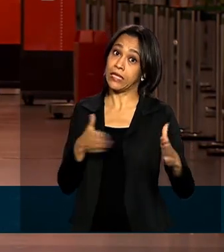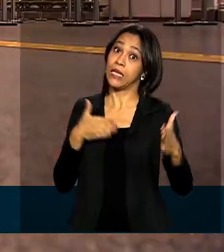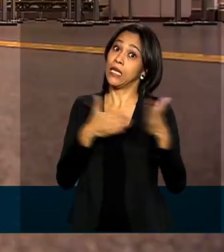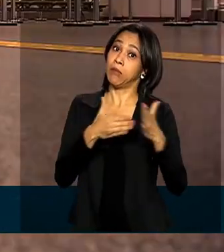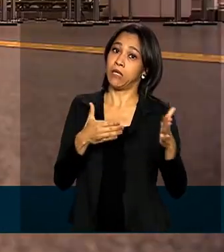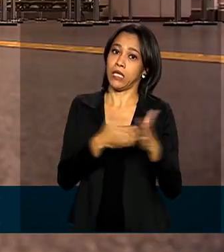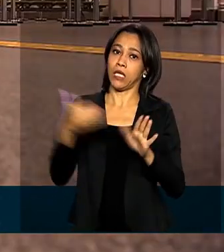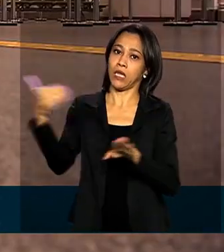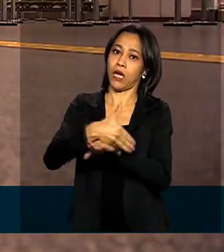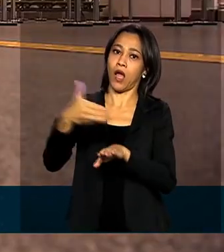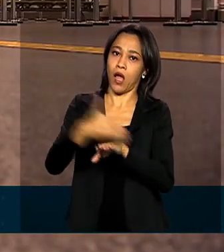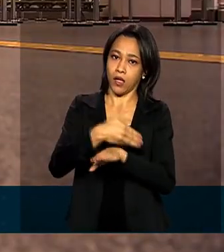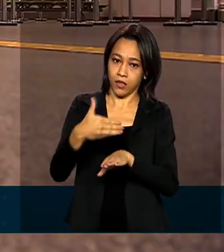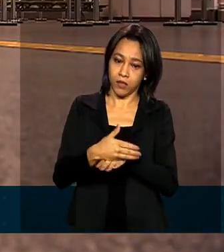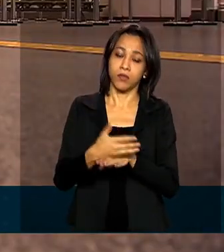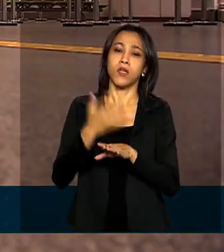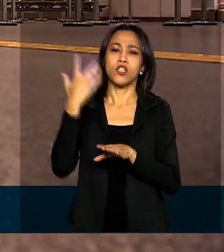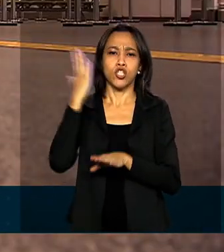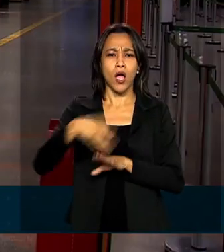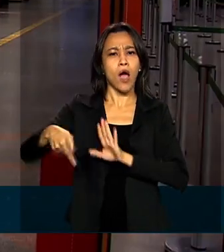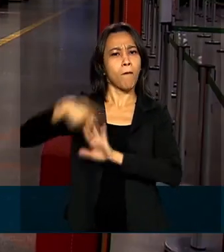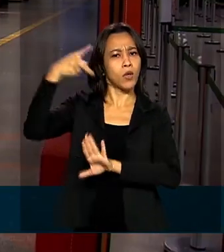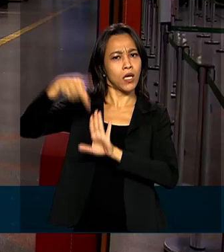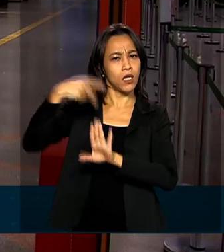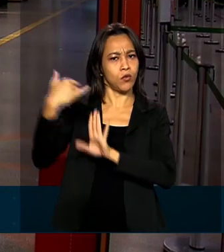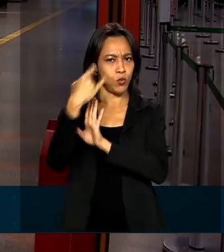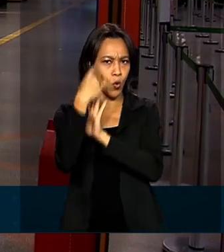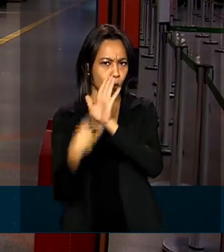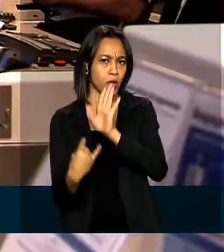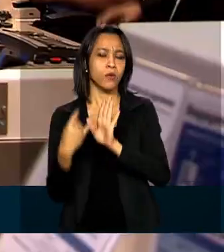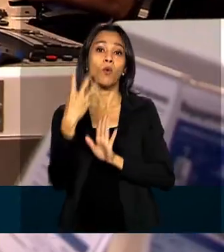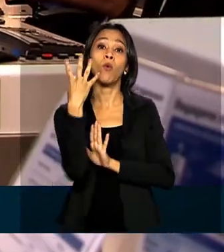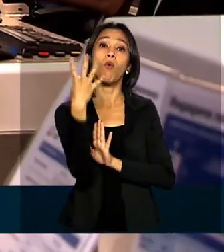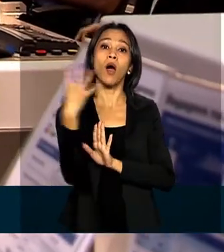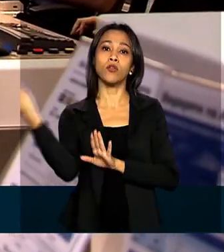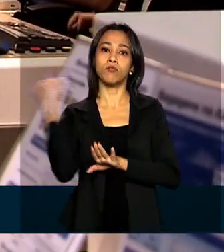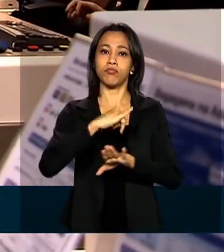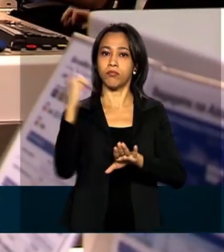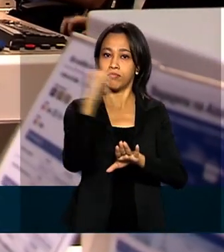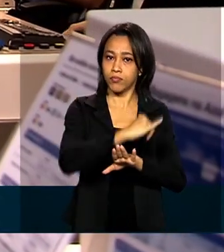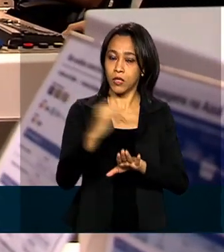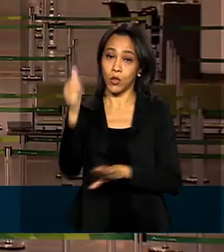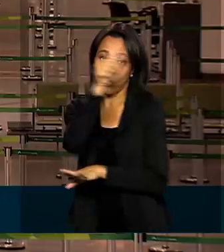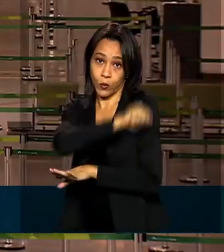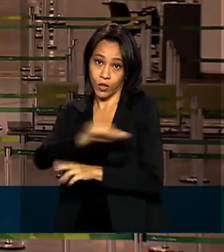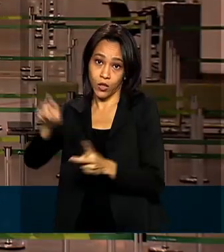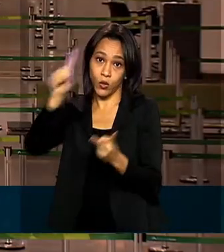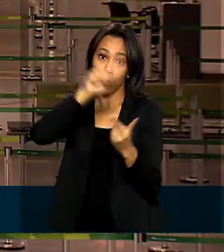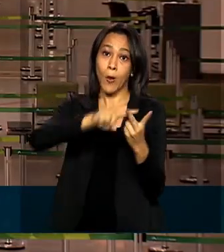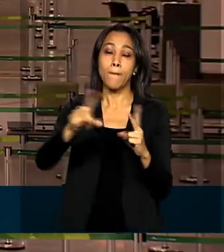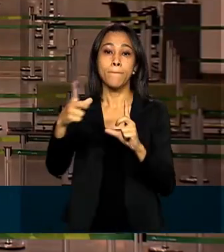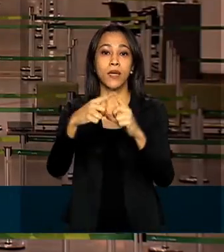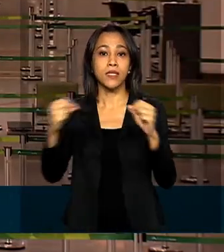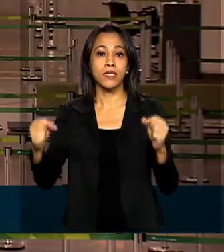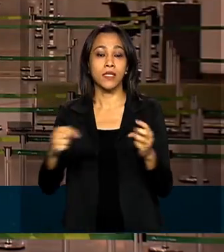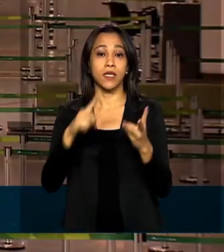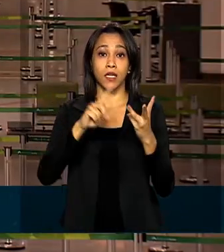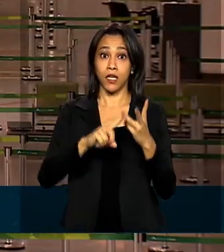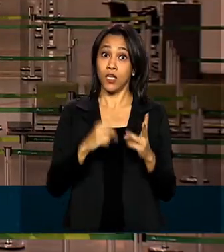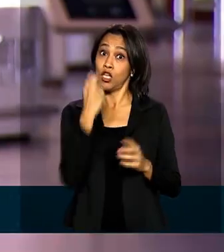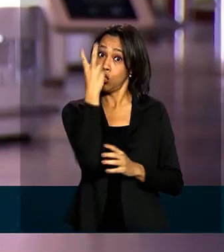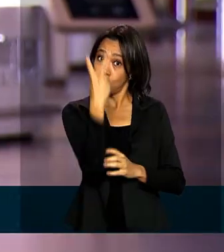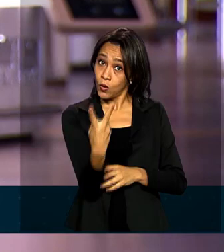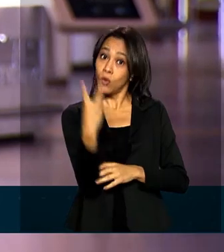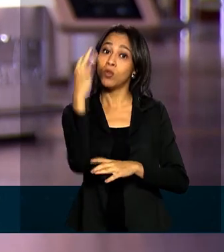A portaria de junho já havia liberado quatro aeroportos, o do Galeão, no Rio de Janeiro, o de Brasília e dois de São